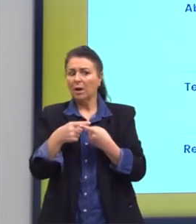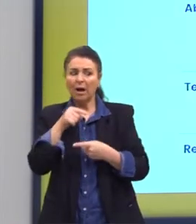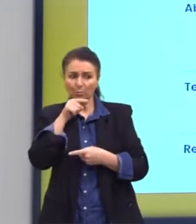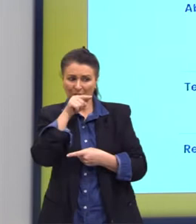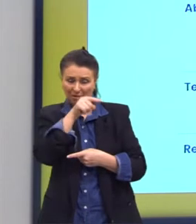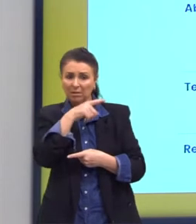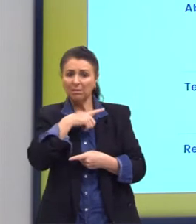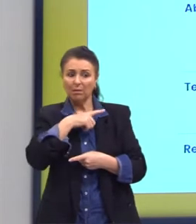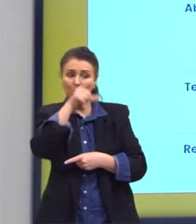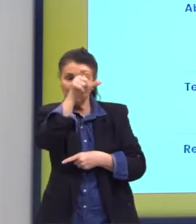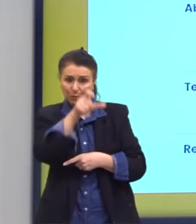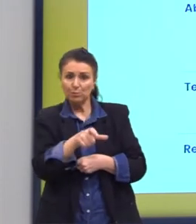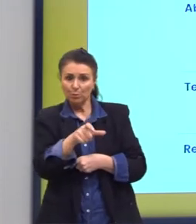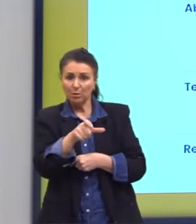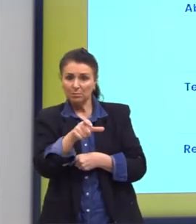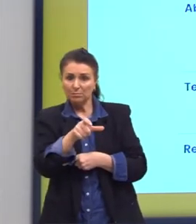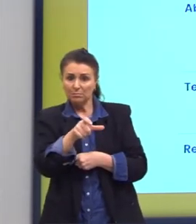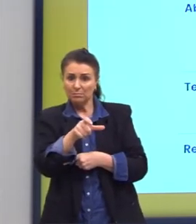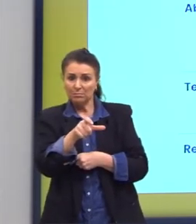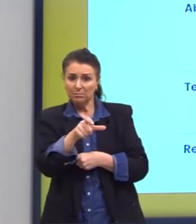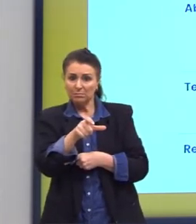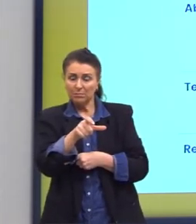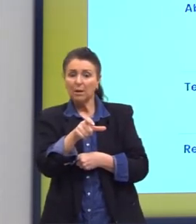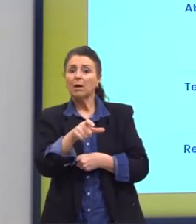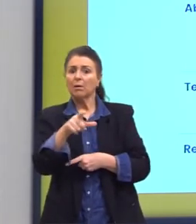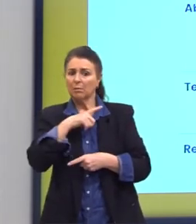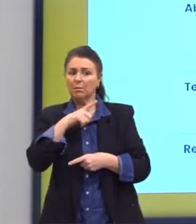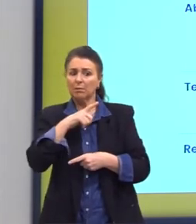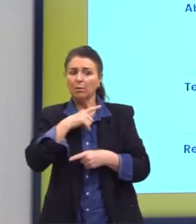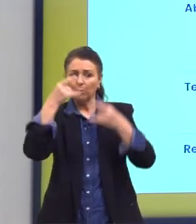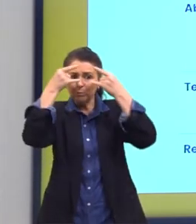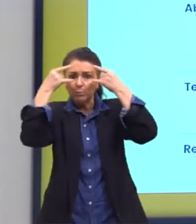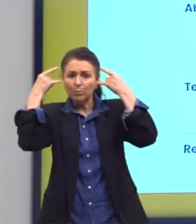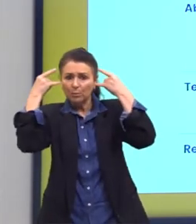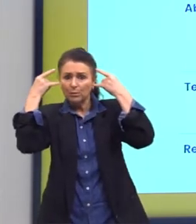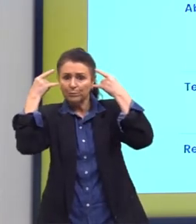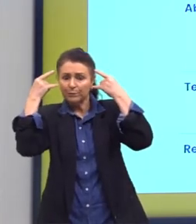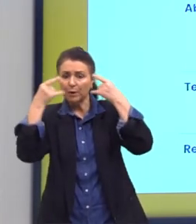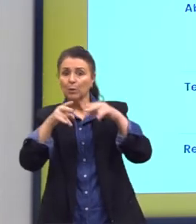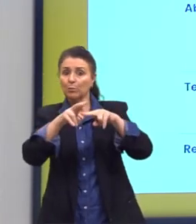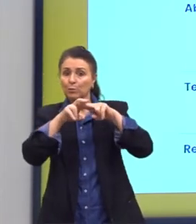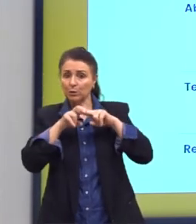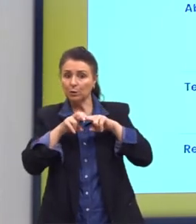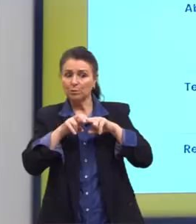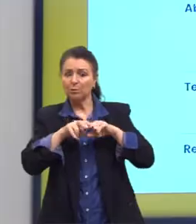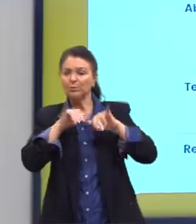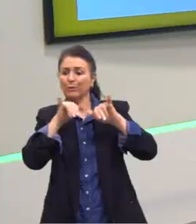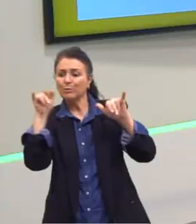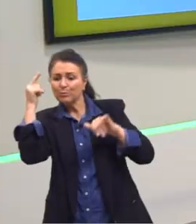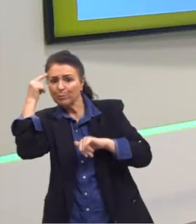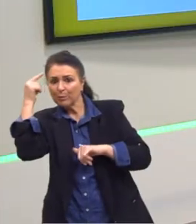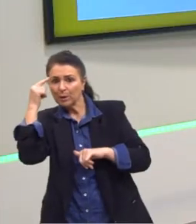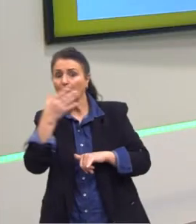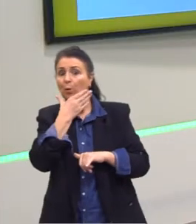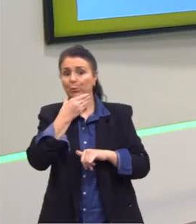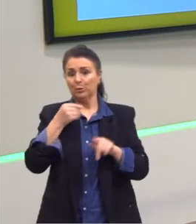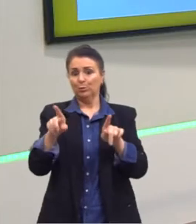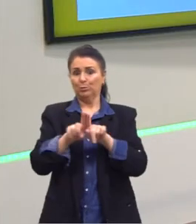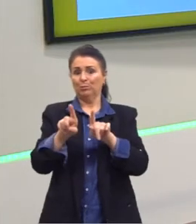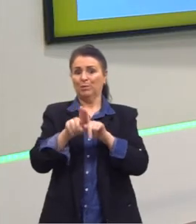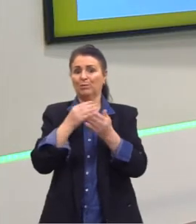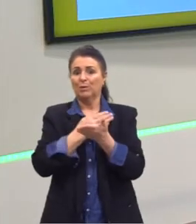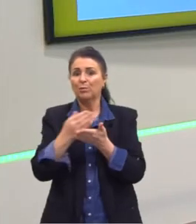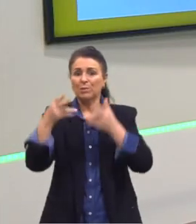que infelizmente saíram daquele meio adequado, entre aspas, de vida e teve que ter